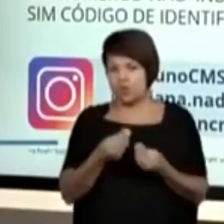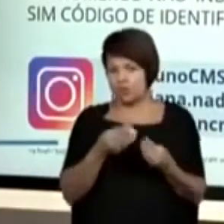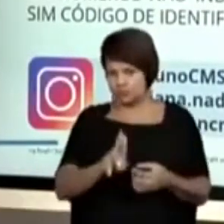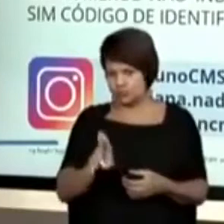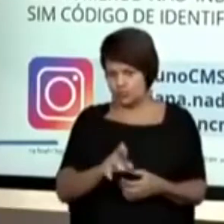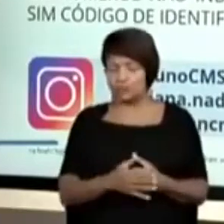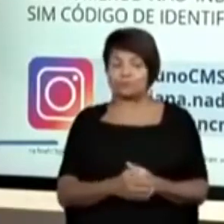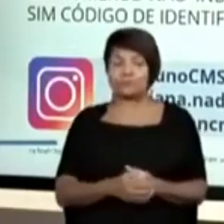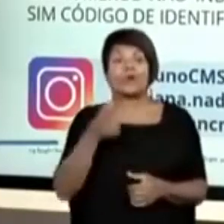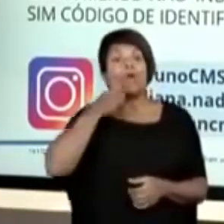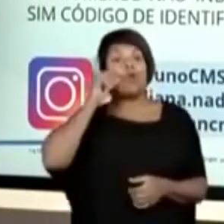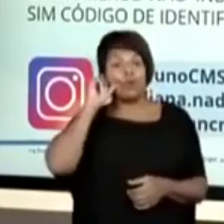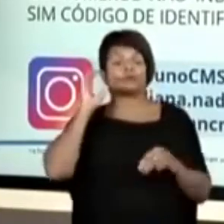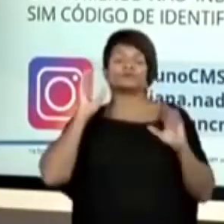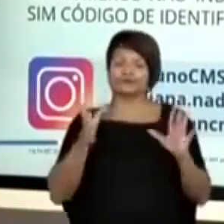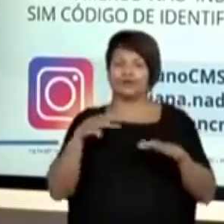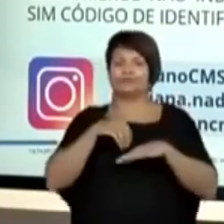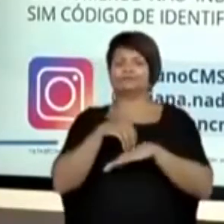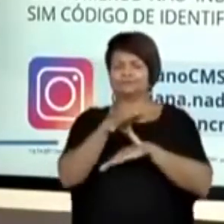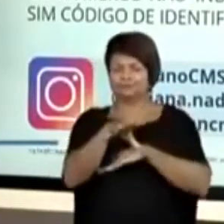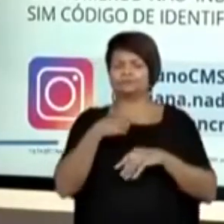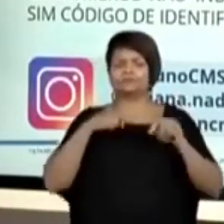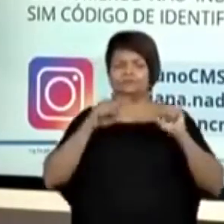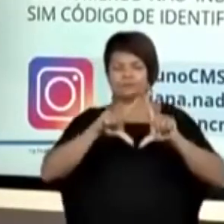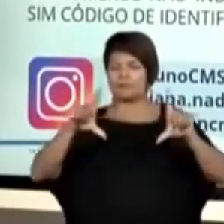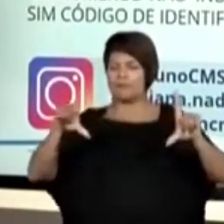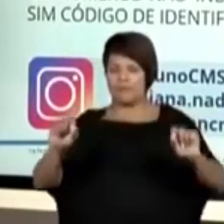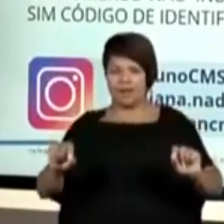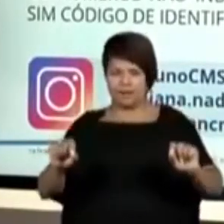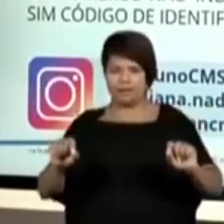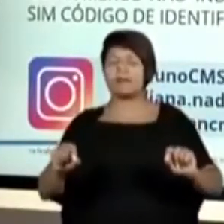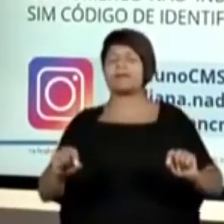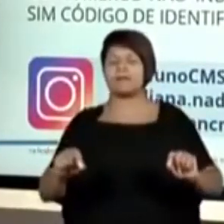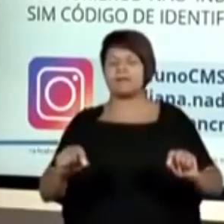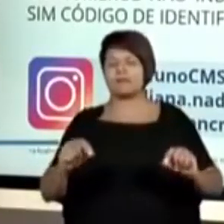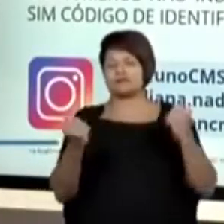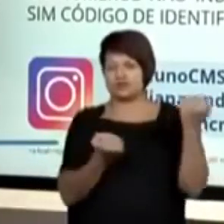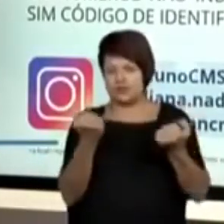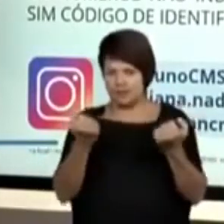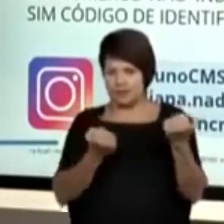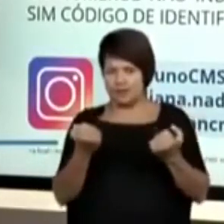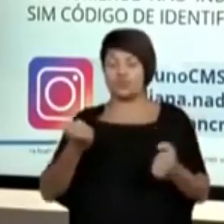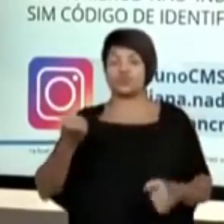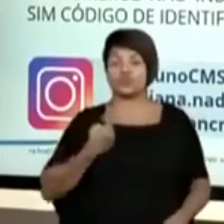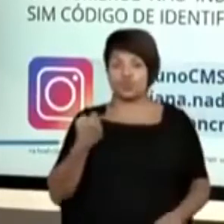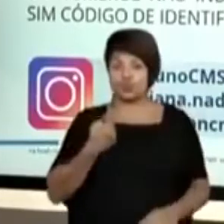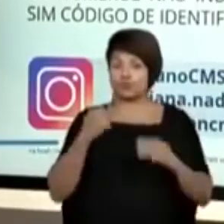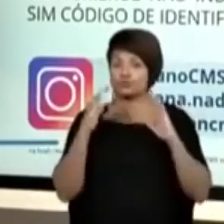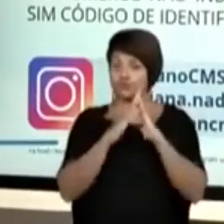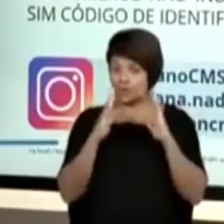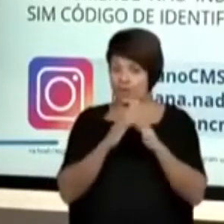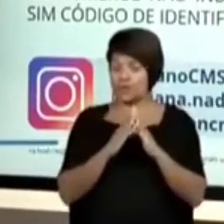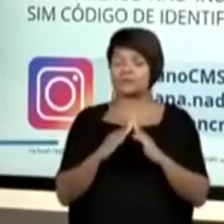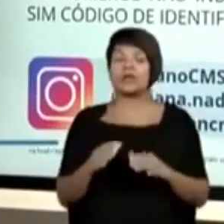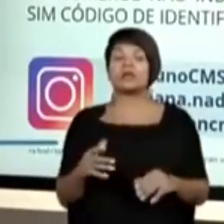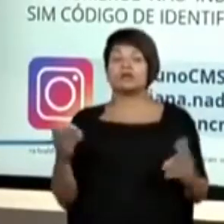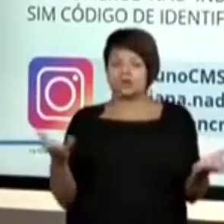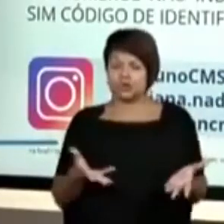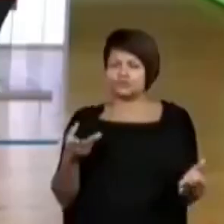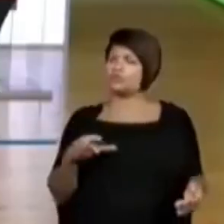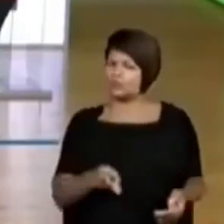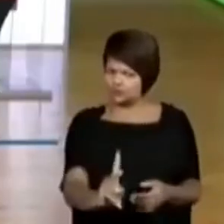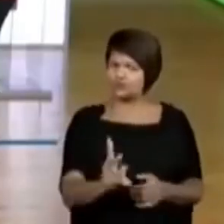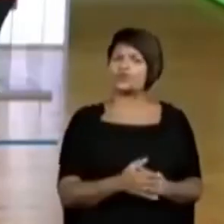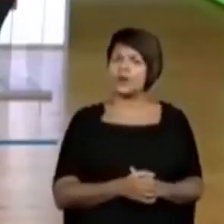Ontem a gente falou de placas de carro, a gente falou de números de casa e hoje a gente vai continuar. Falou de